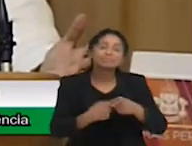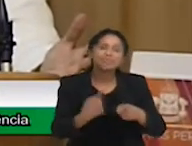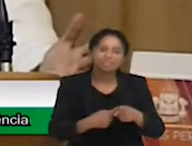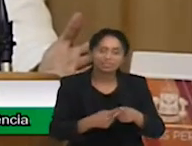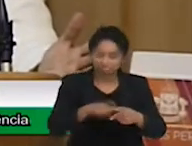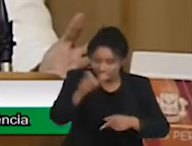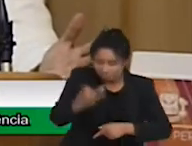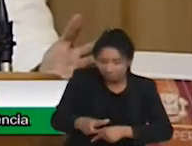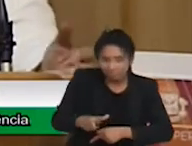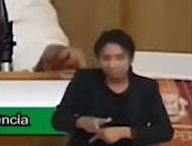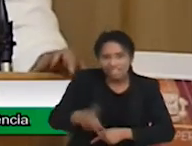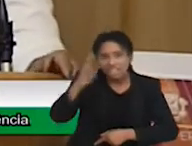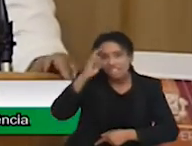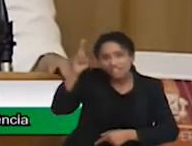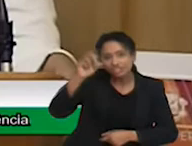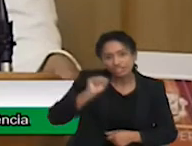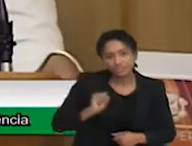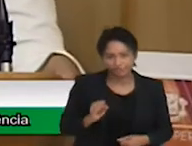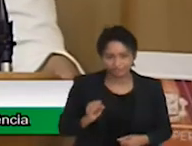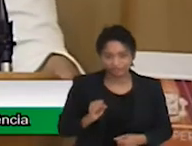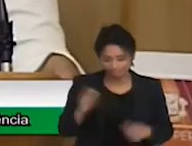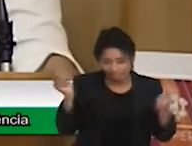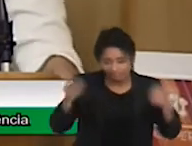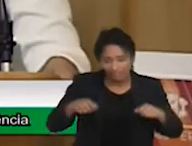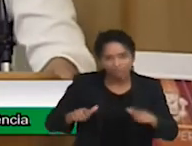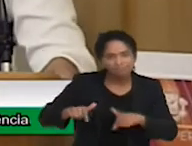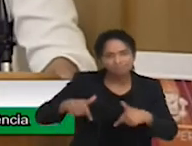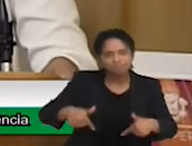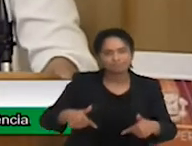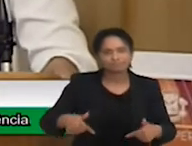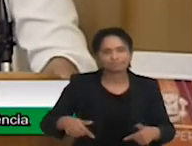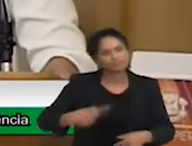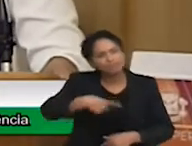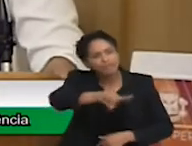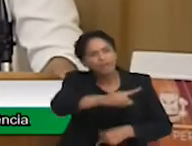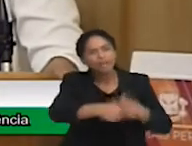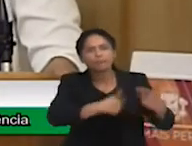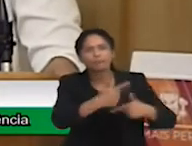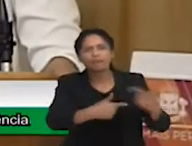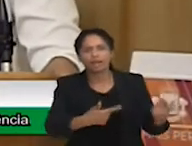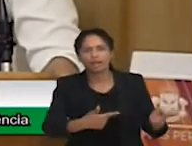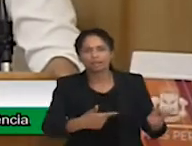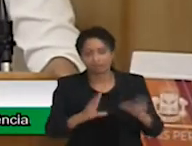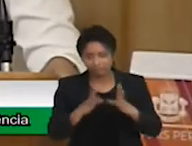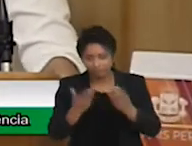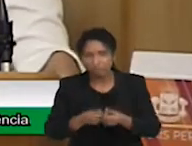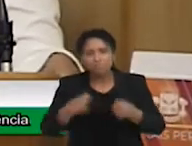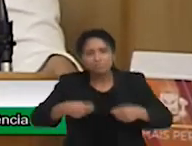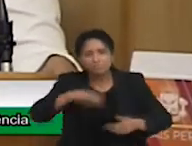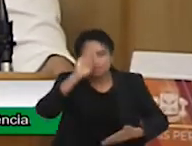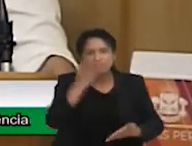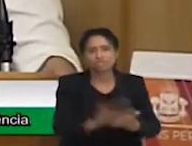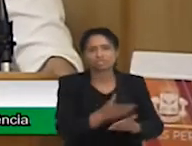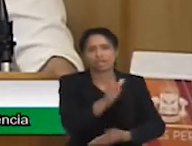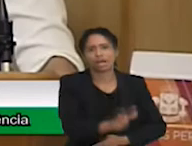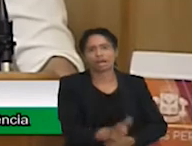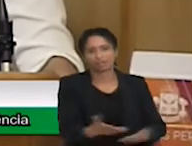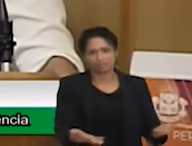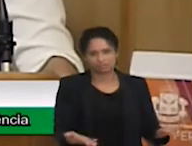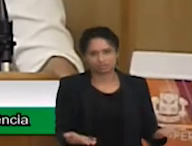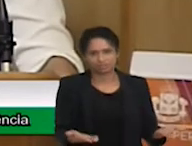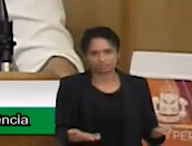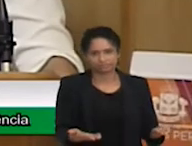inteligentes, capazes. E a gente tem que acreditar, a primeira família tem que acreditar nisso. Considerando o número de habitantes do